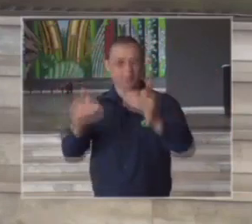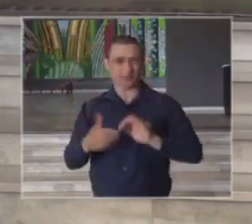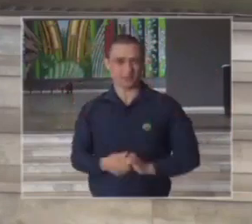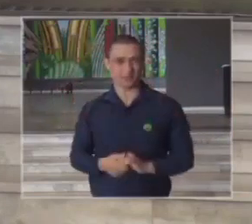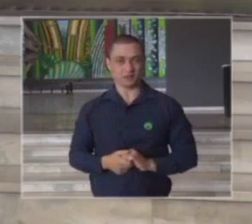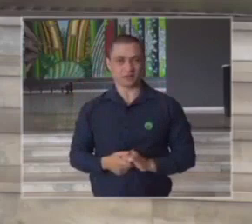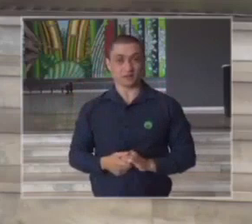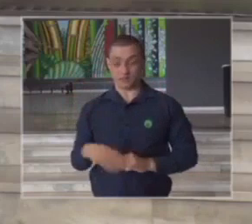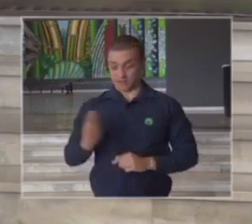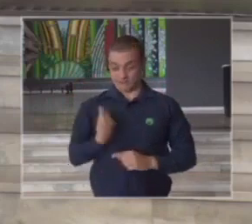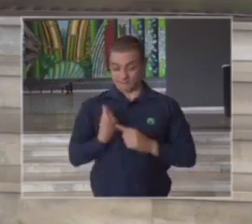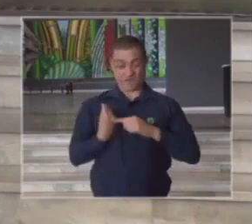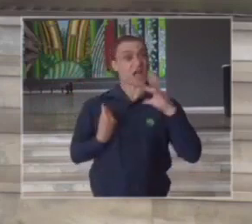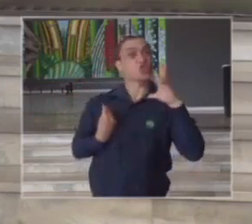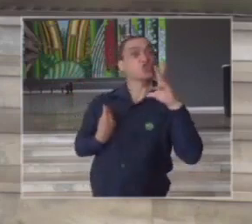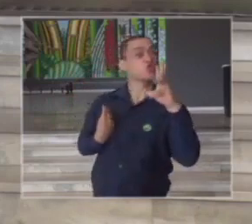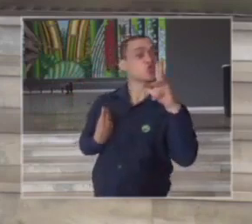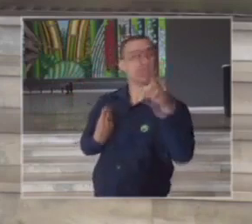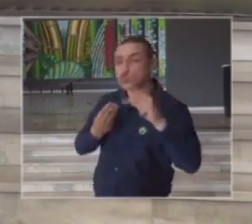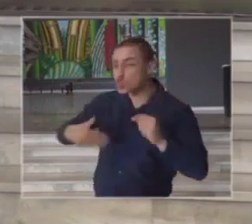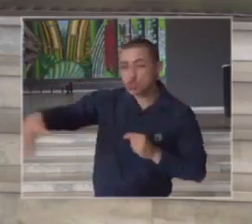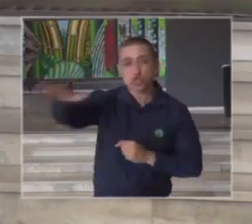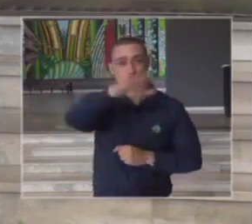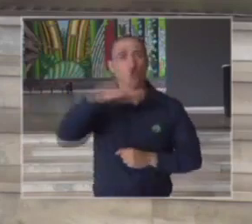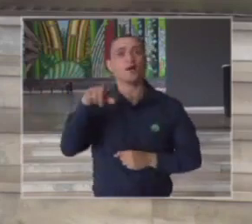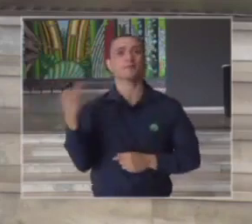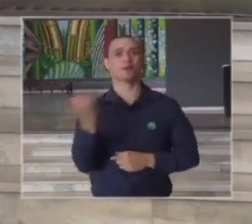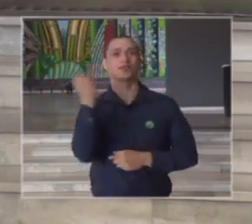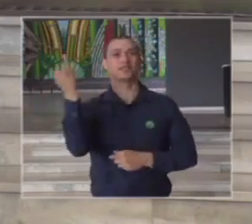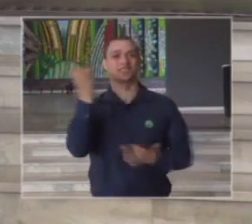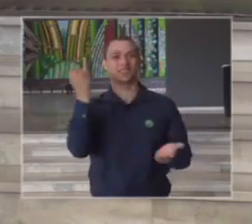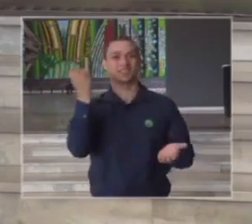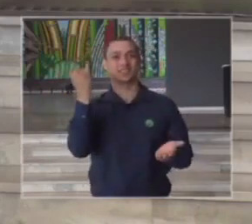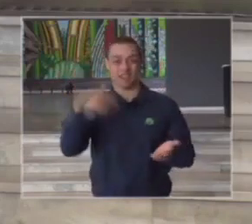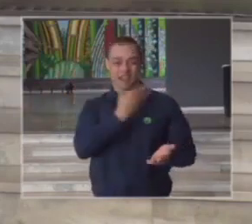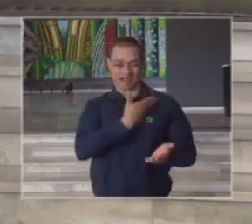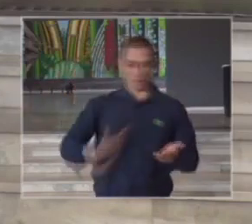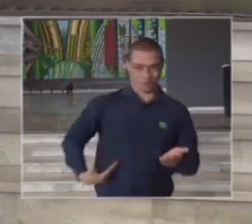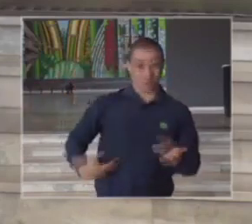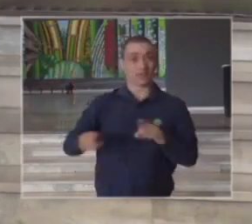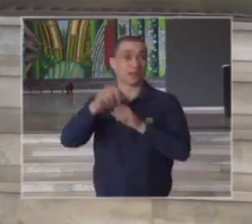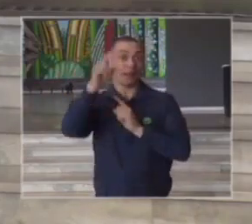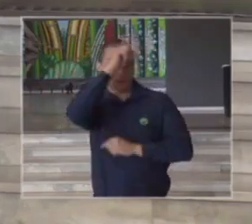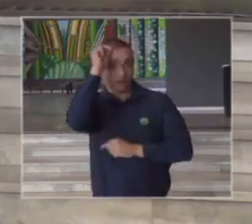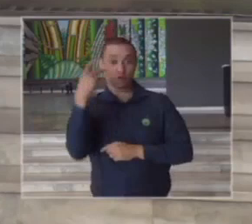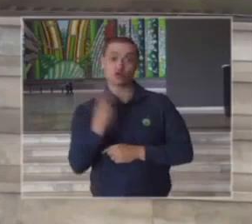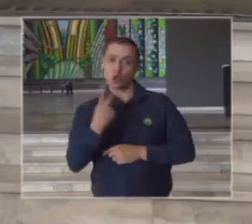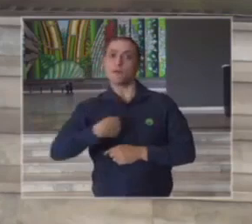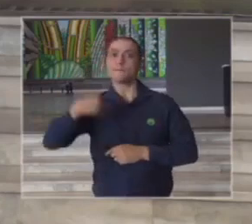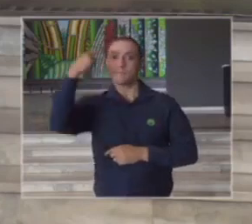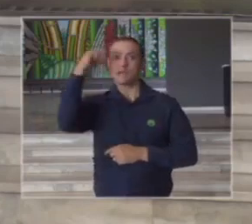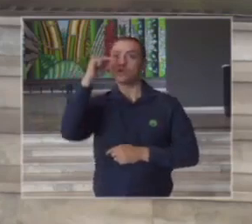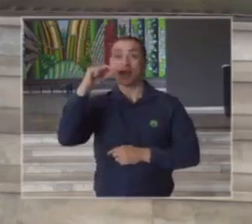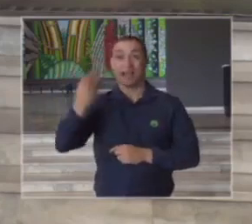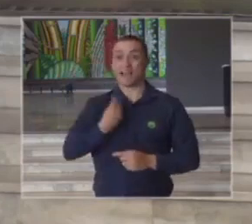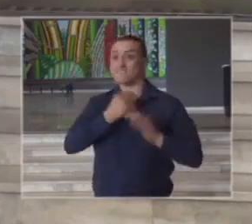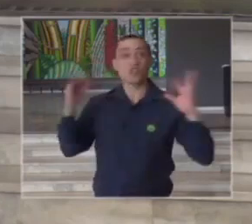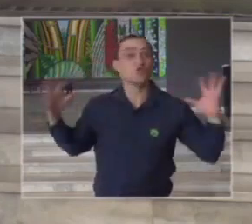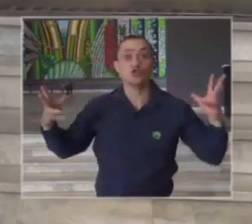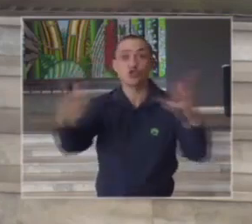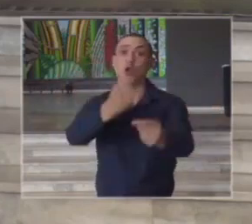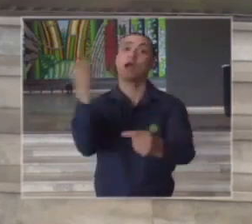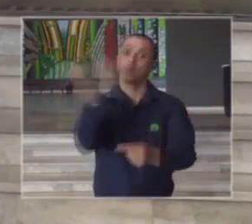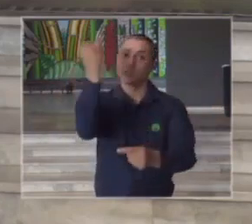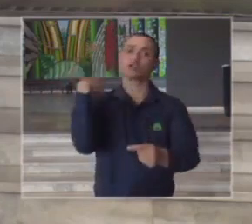toda vida importa e é dessa forma que a prefeitura e o governo do estado tem agido pensado atuando e